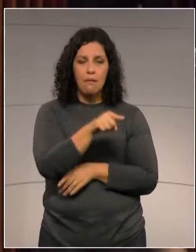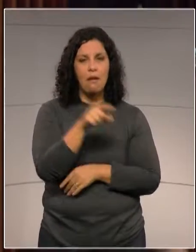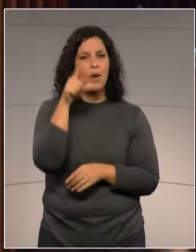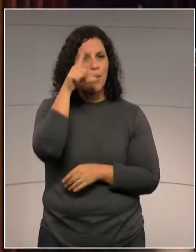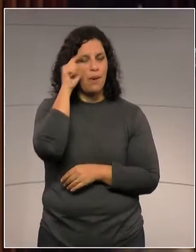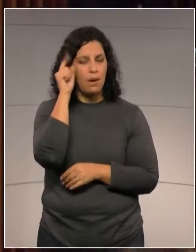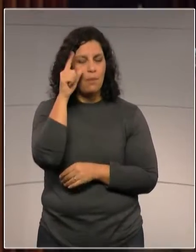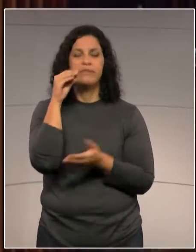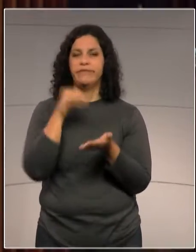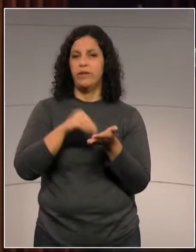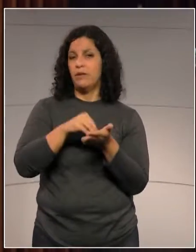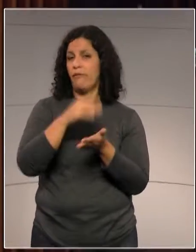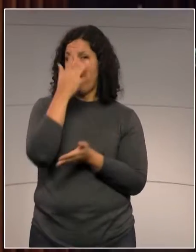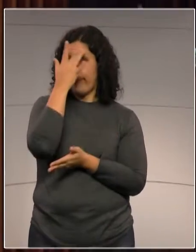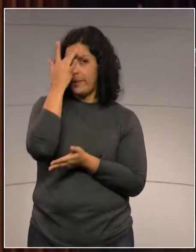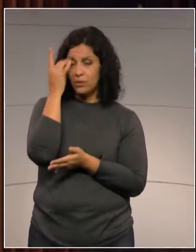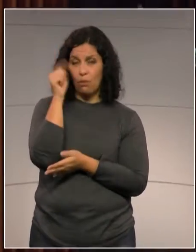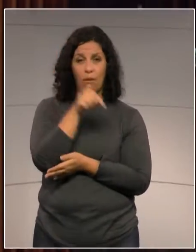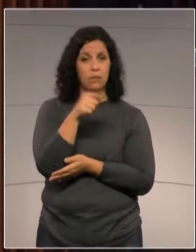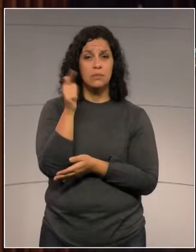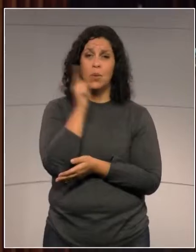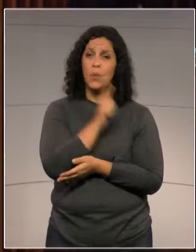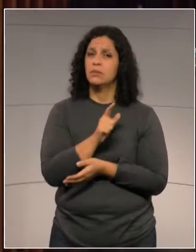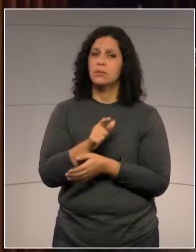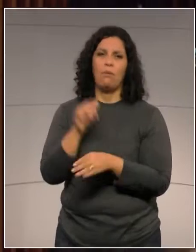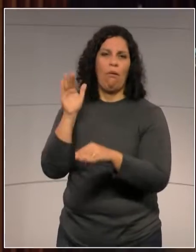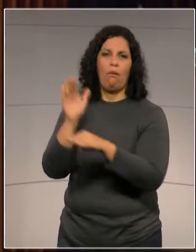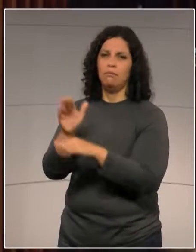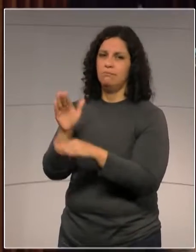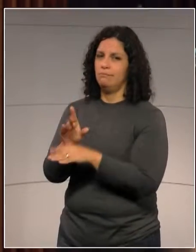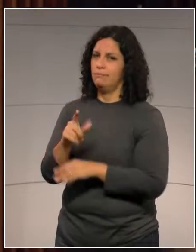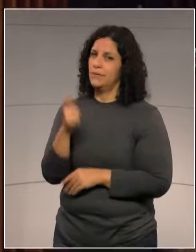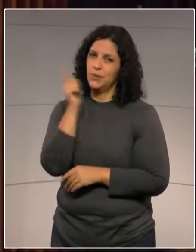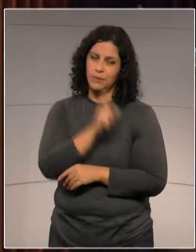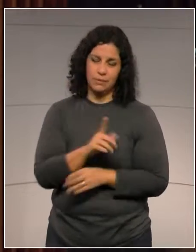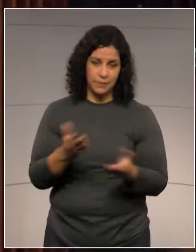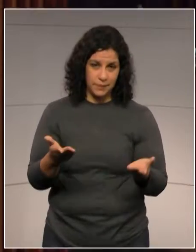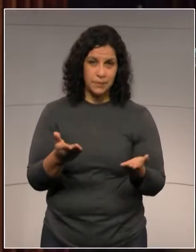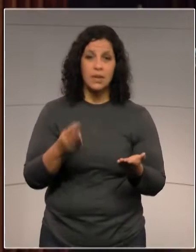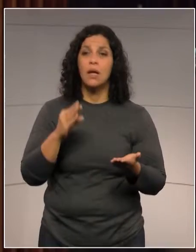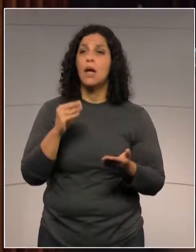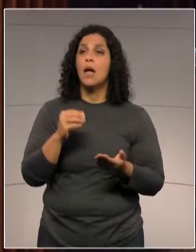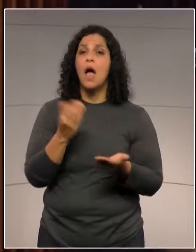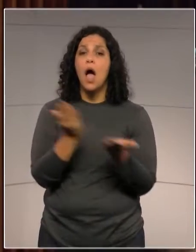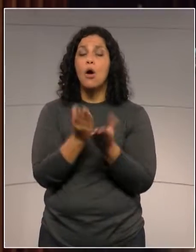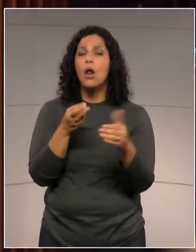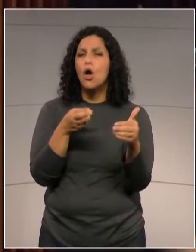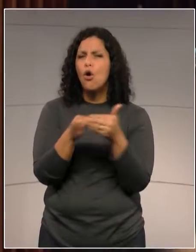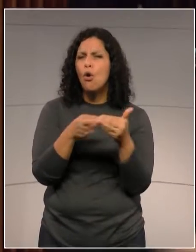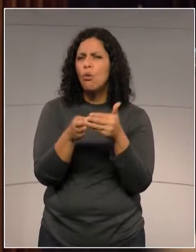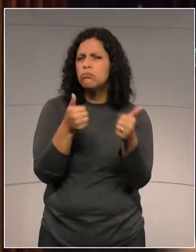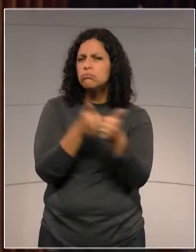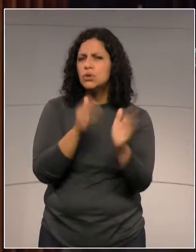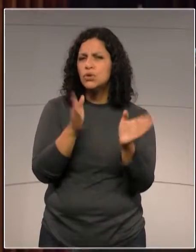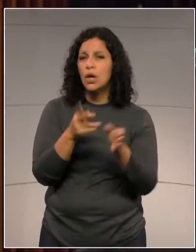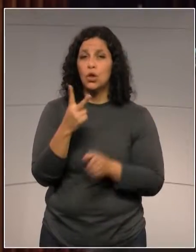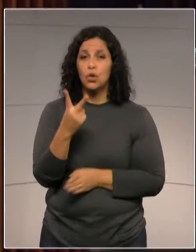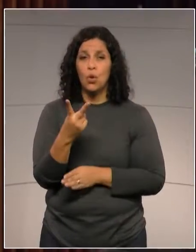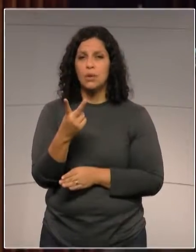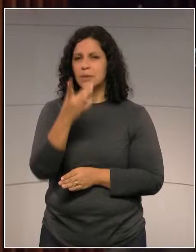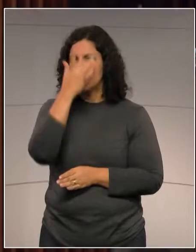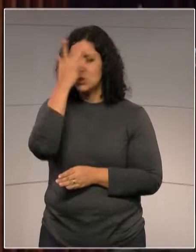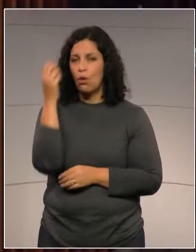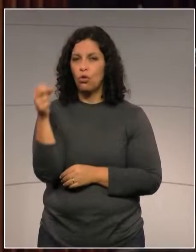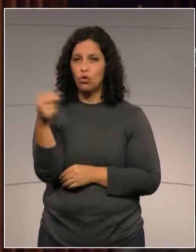IML de Guarapuava não está sendo suficiente. Há pouco tempo tivemos um concurso, dois novos